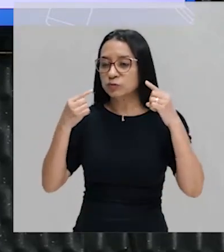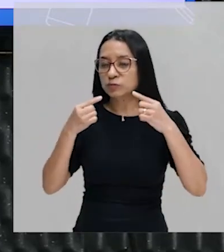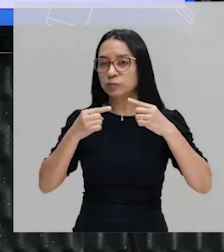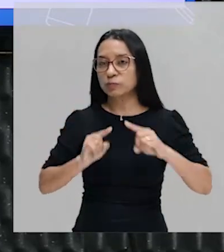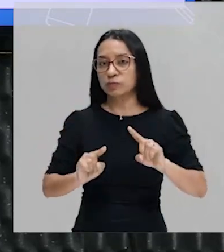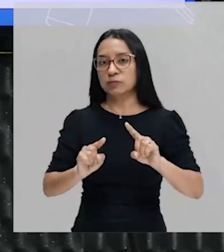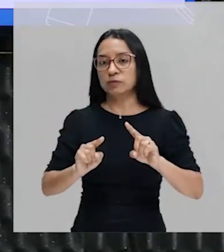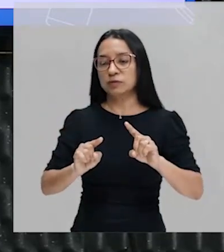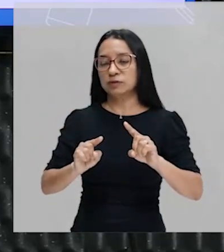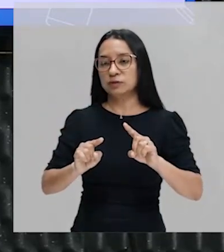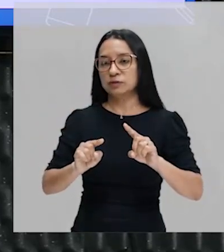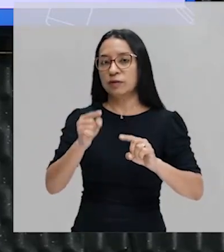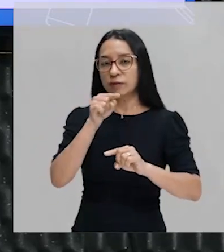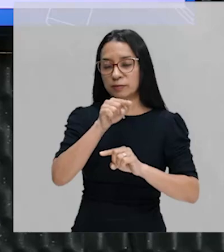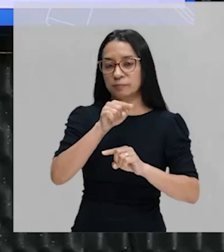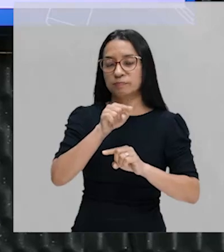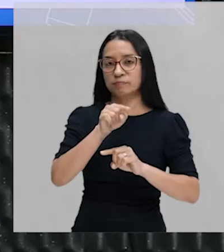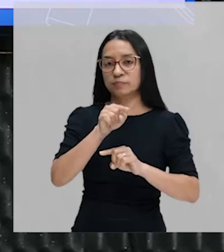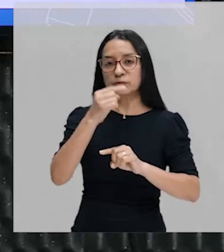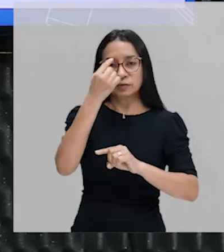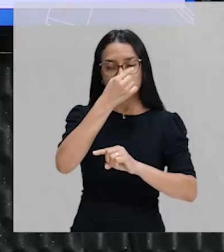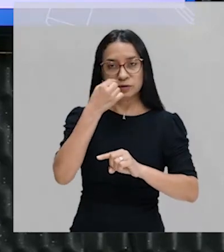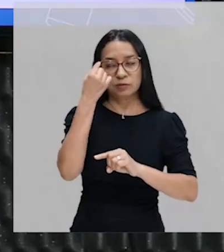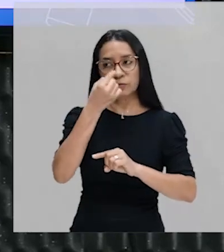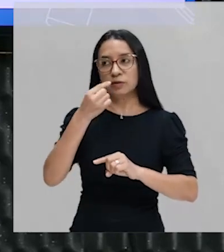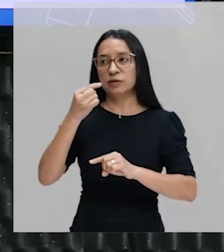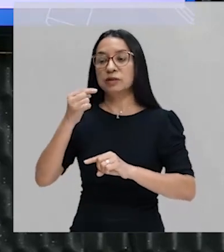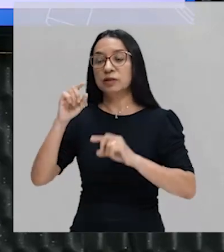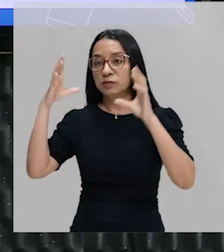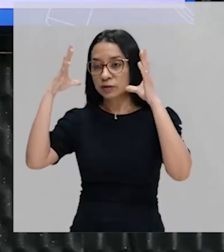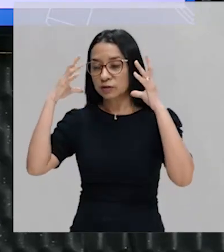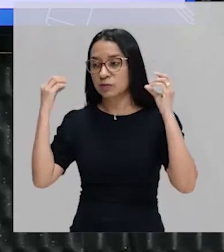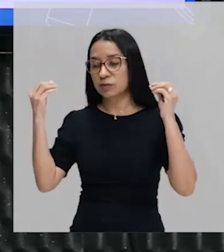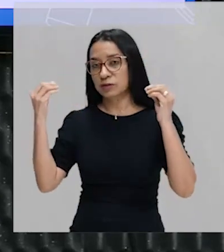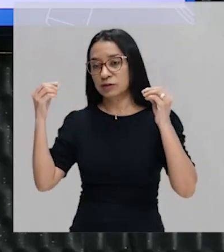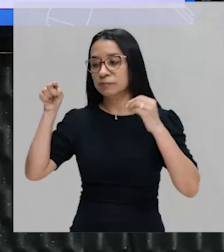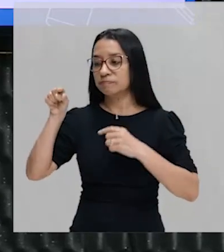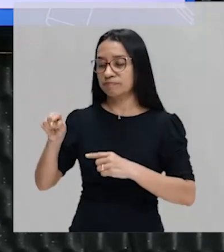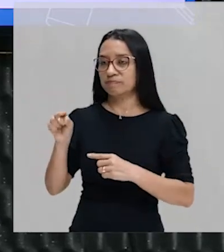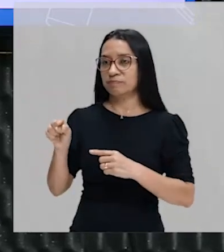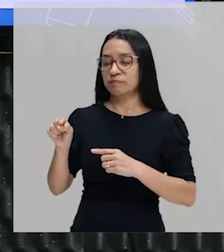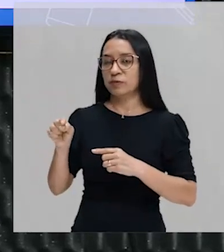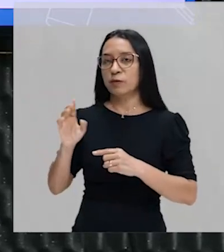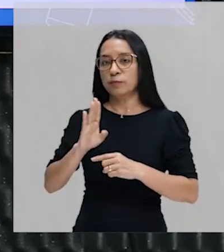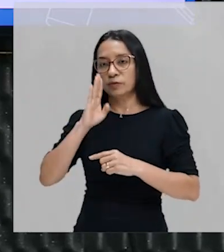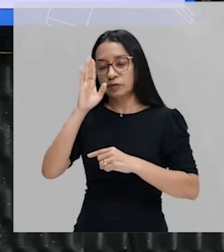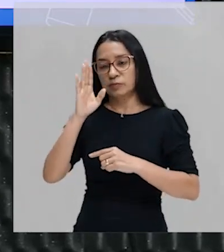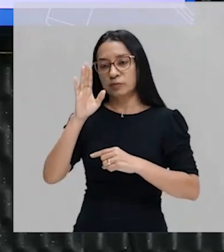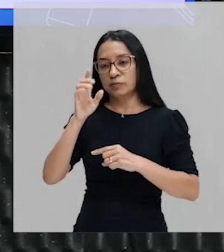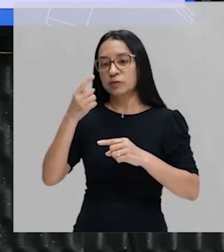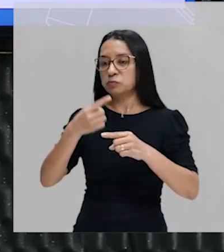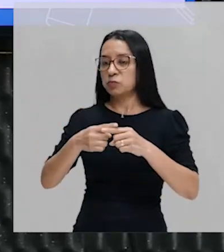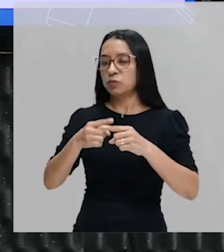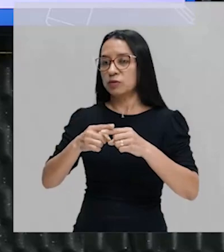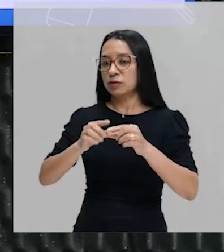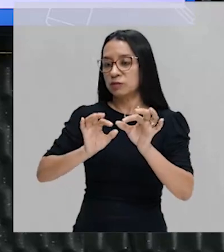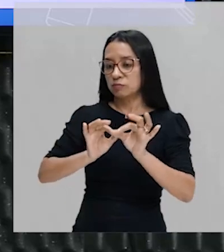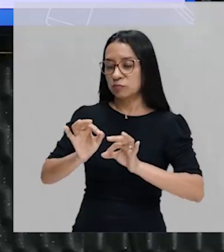Espanha e Holanda, principalmente por conta da formação do Estado holandês,